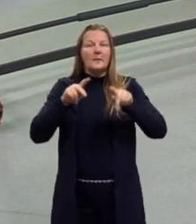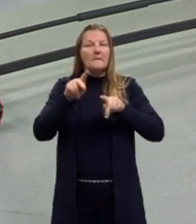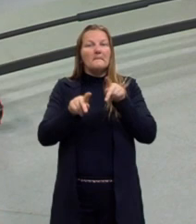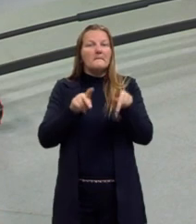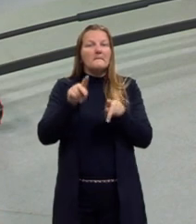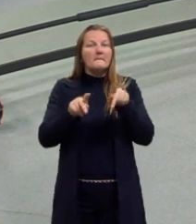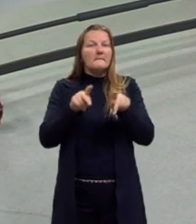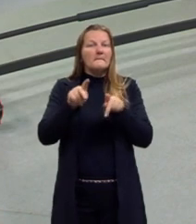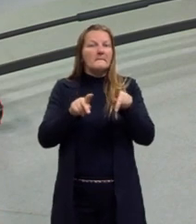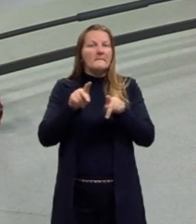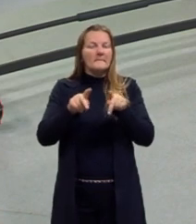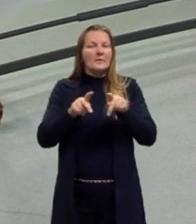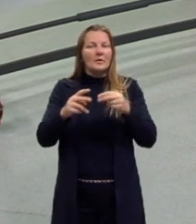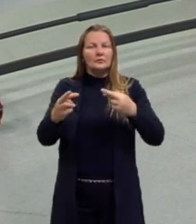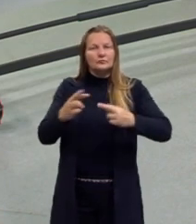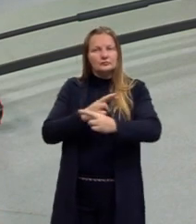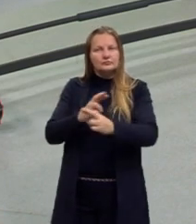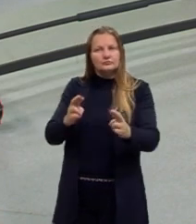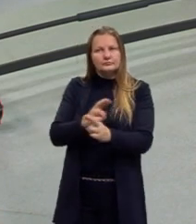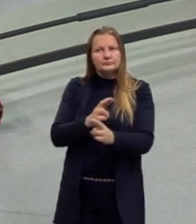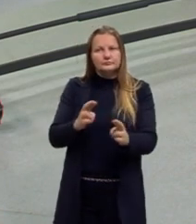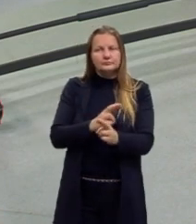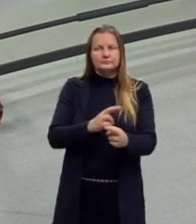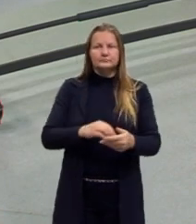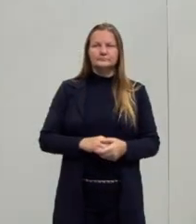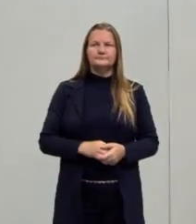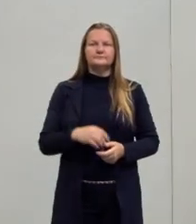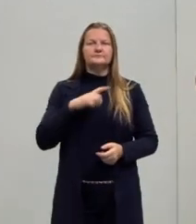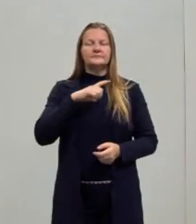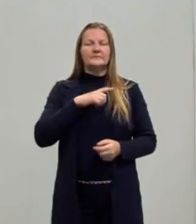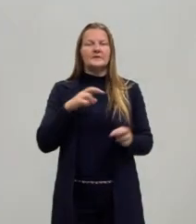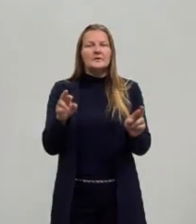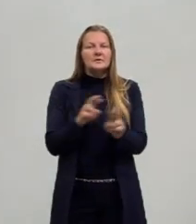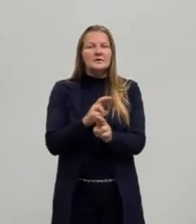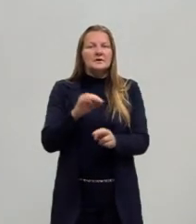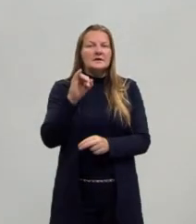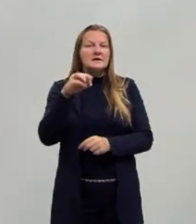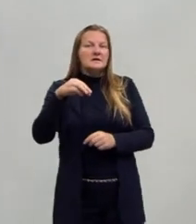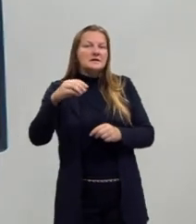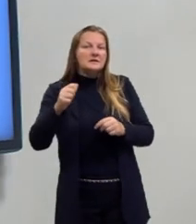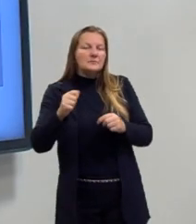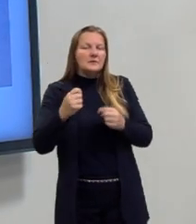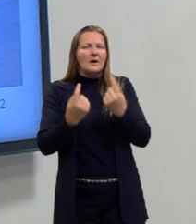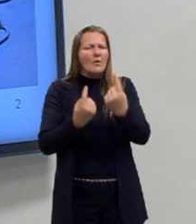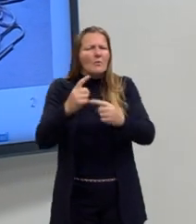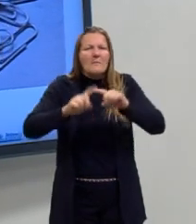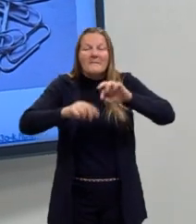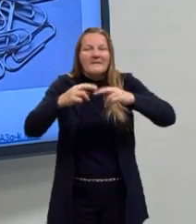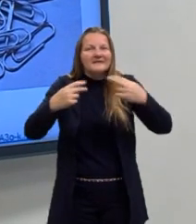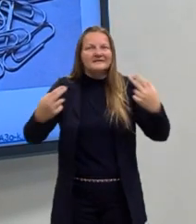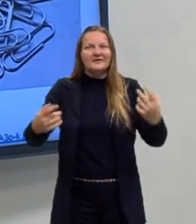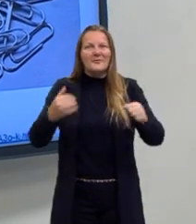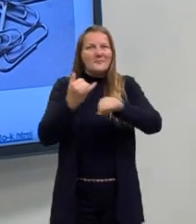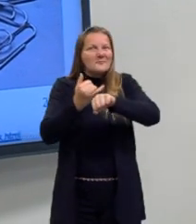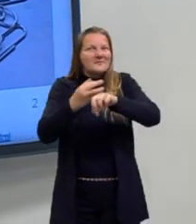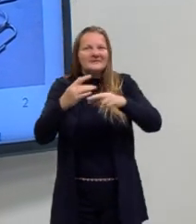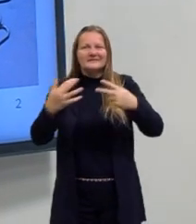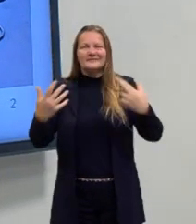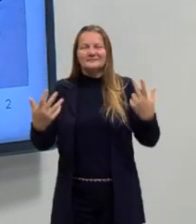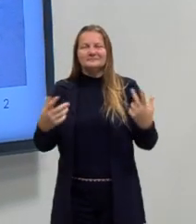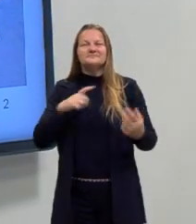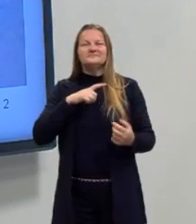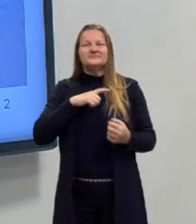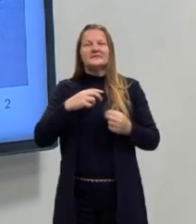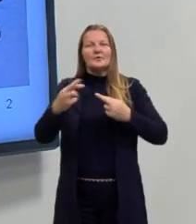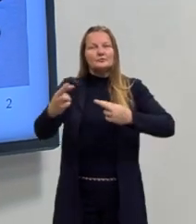interagindo, certo? E quando a gente tem, então, a interação de um imã com algum material metálico, enfim, ele